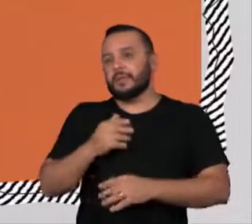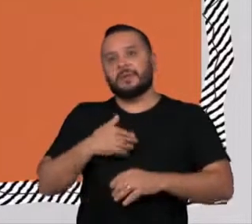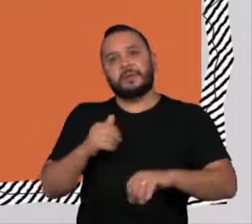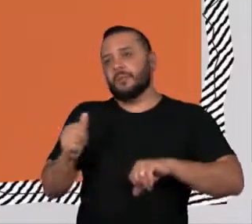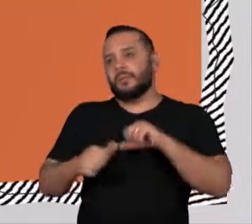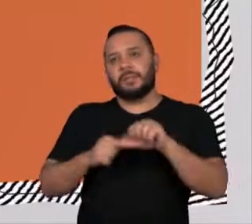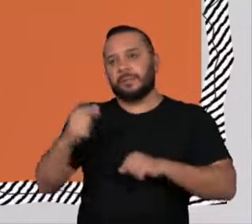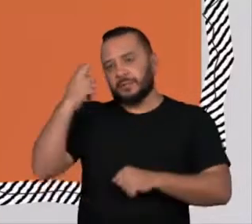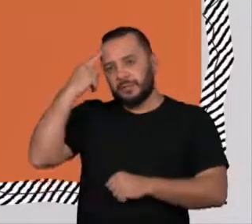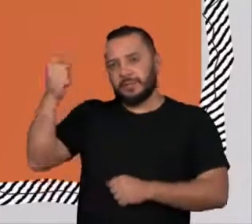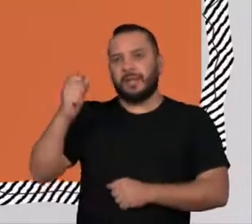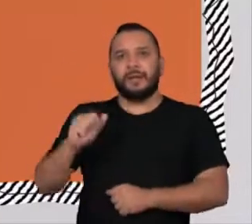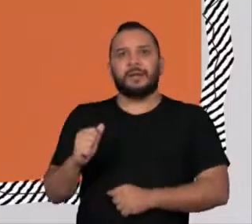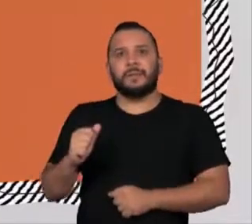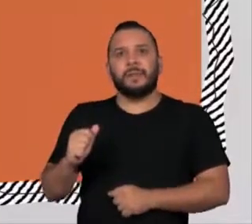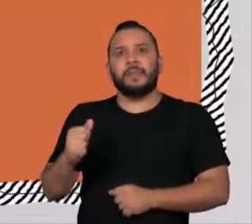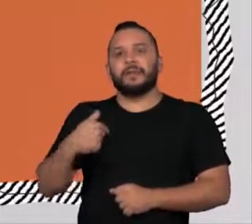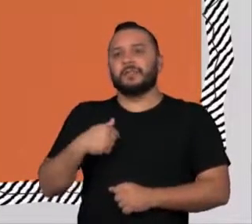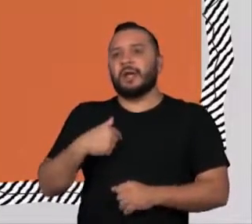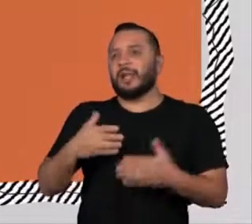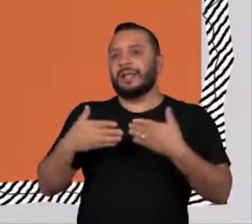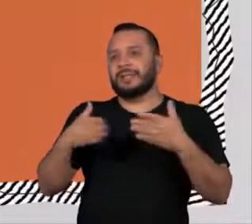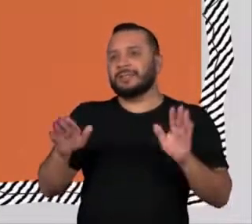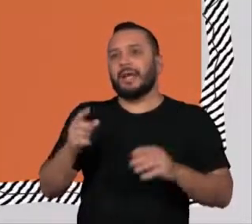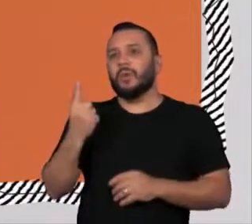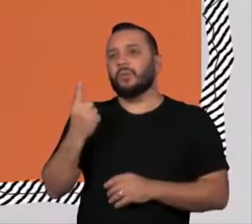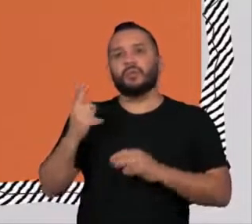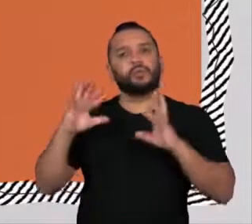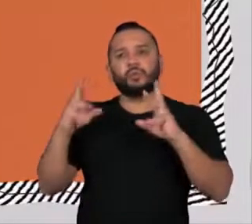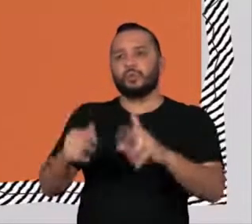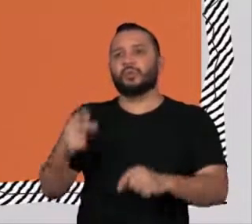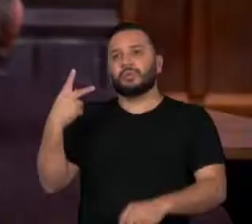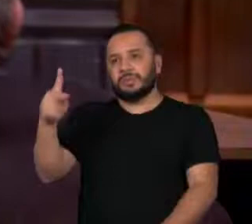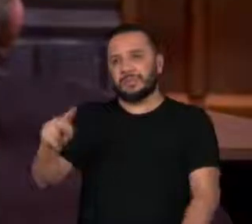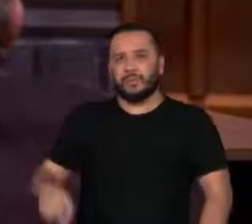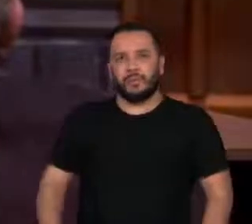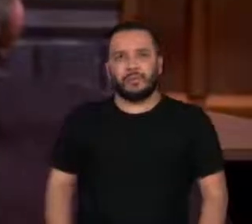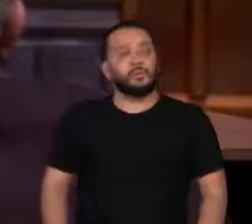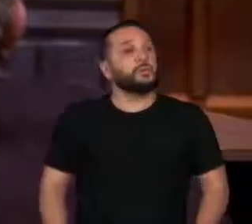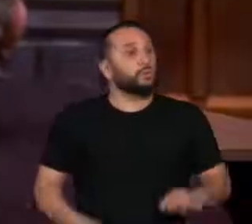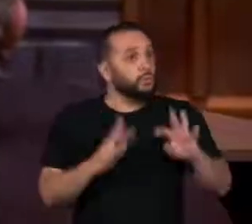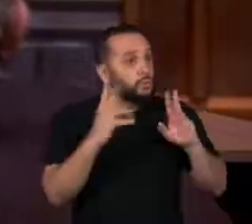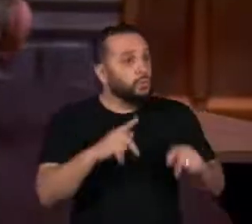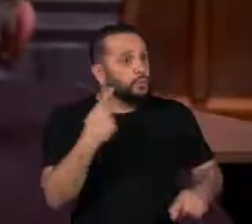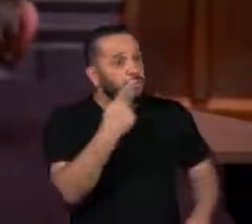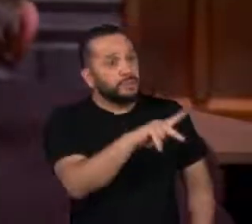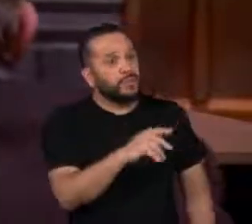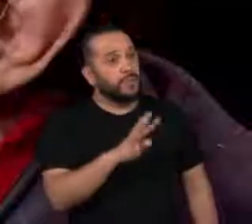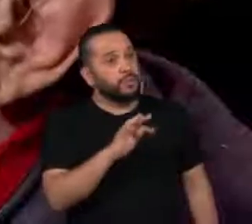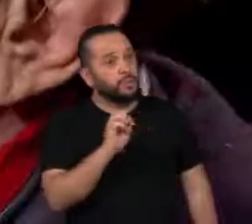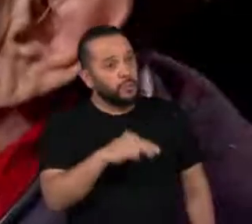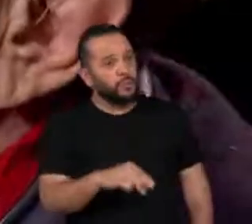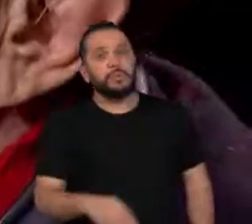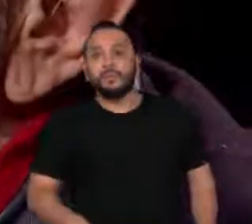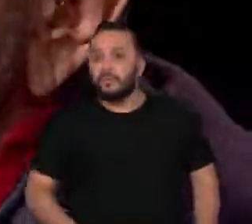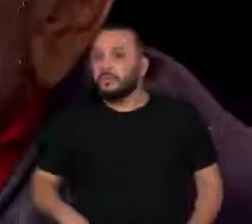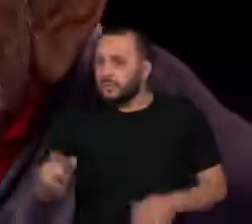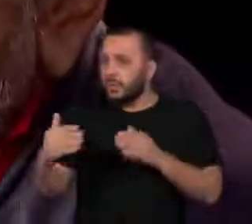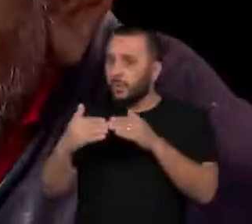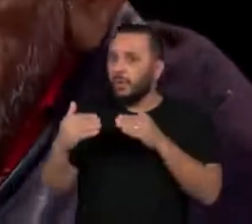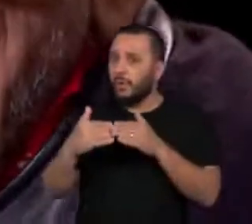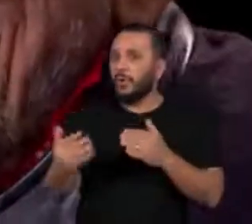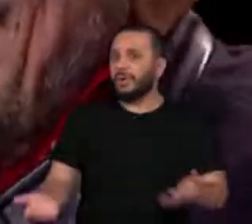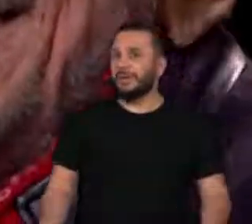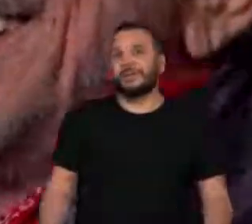de ideia, resolvemos lançar um disco todo com você. Um disco inteiro de Tom Zé. Você está de acordo?